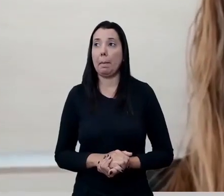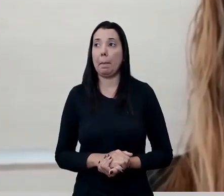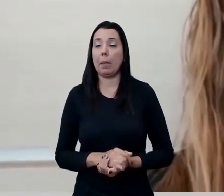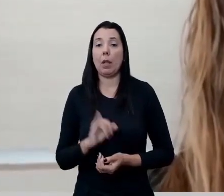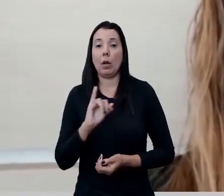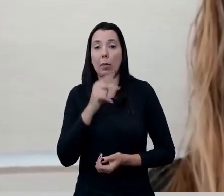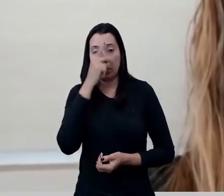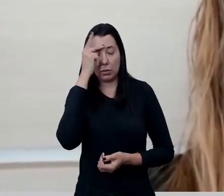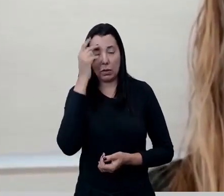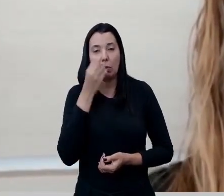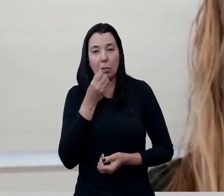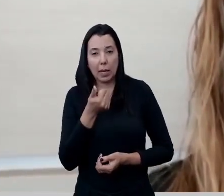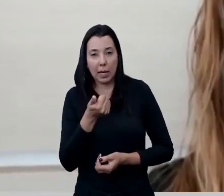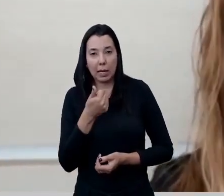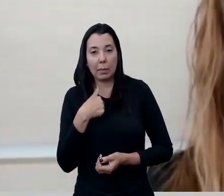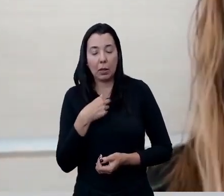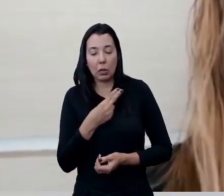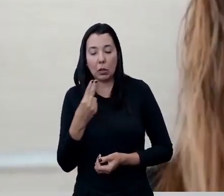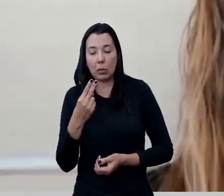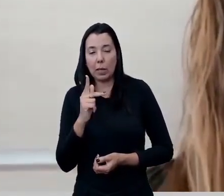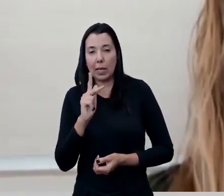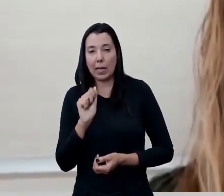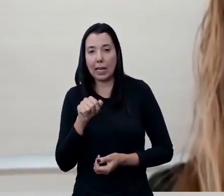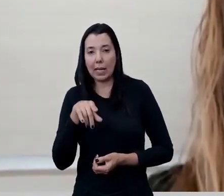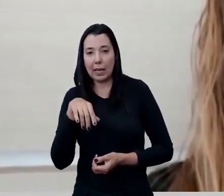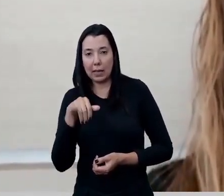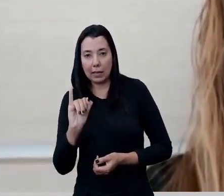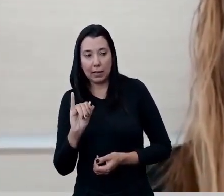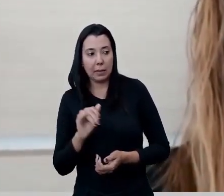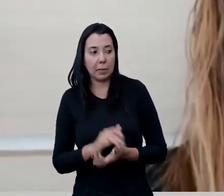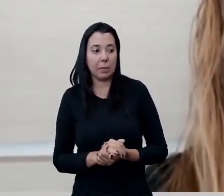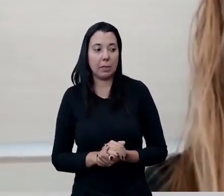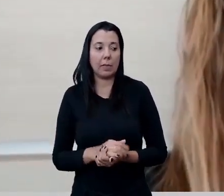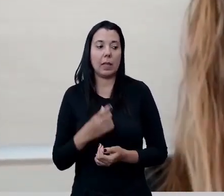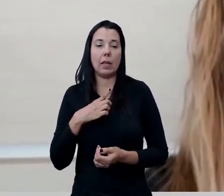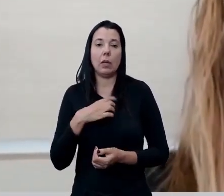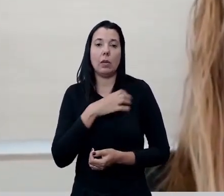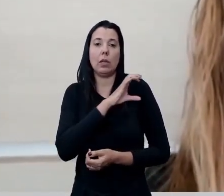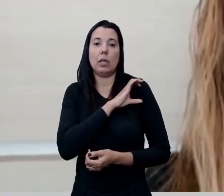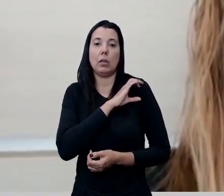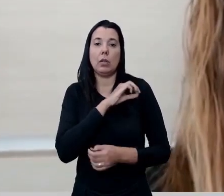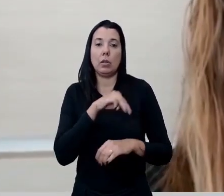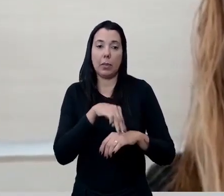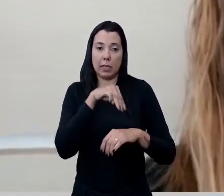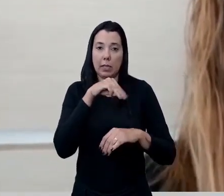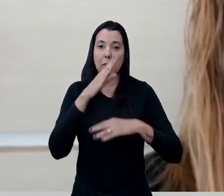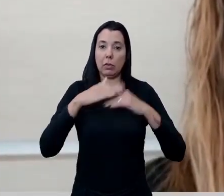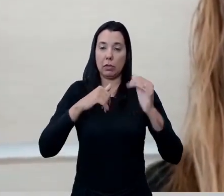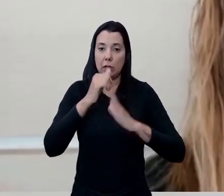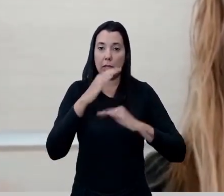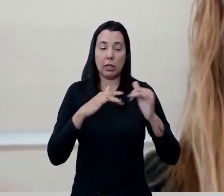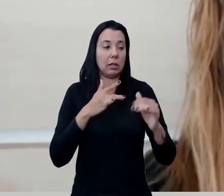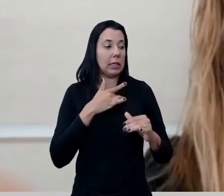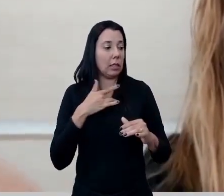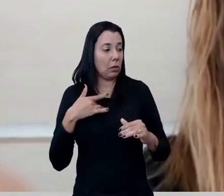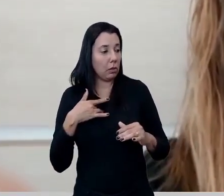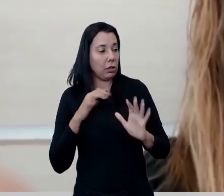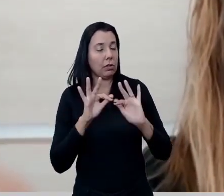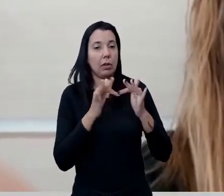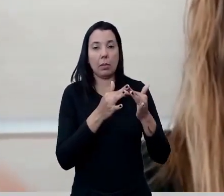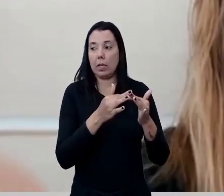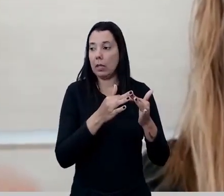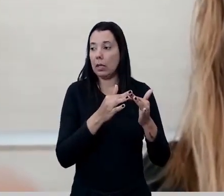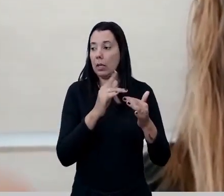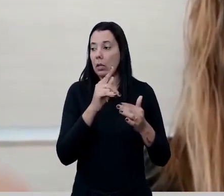Olá, pessoal, tudo bem? Eu sou a Kelly Kazaski, sou a coordenadora regional do mestrado profissional em saúde da família, o Prof.